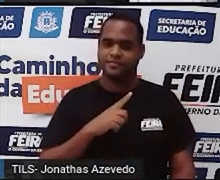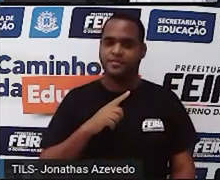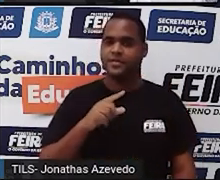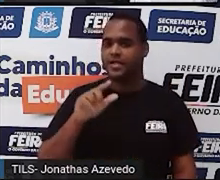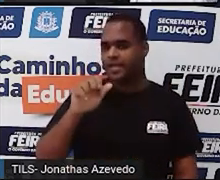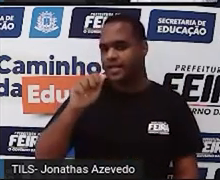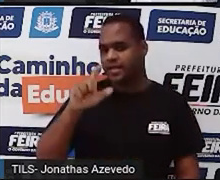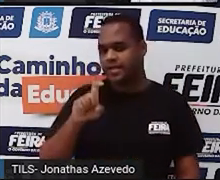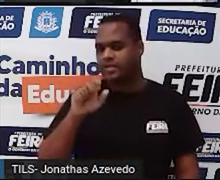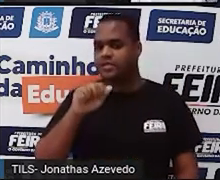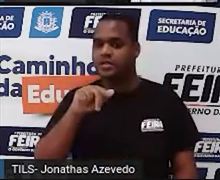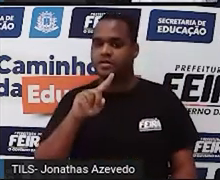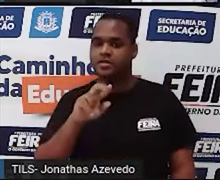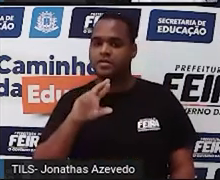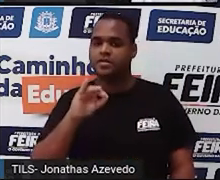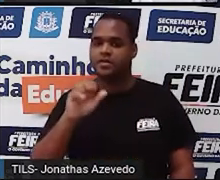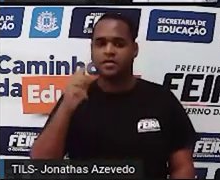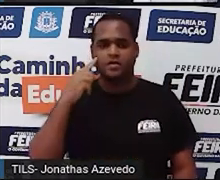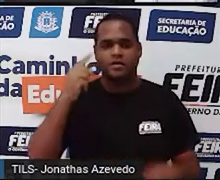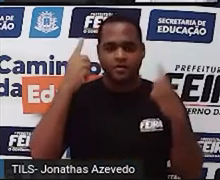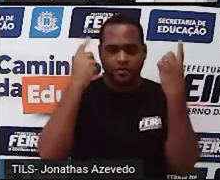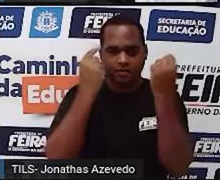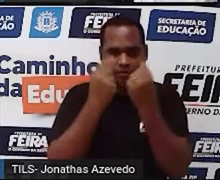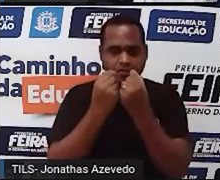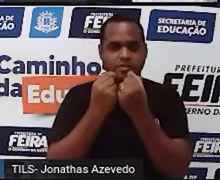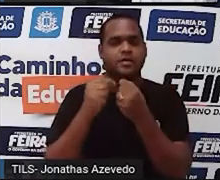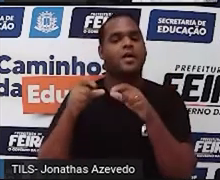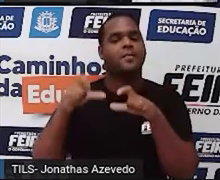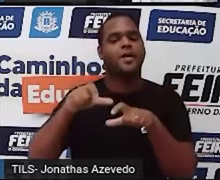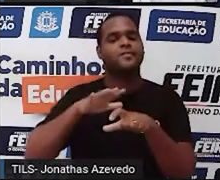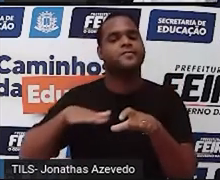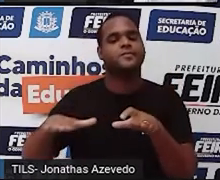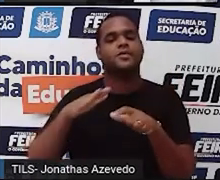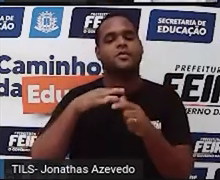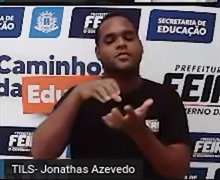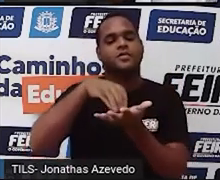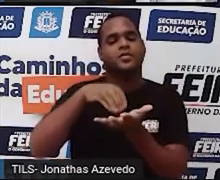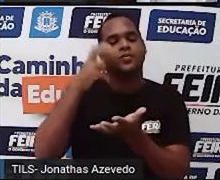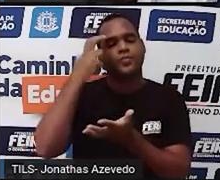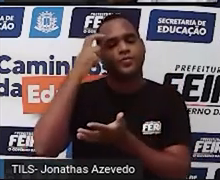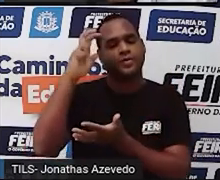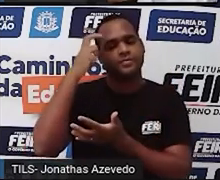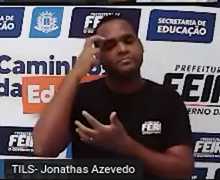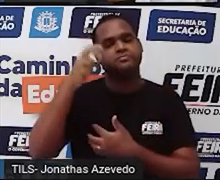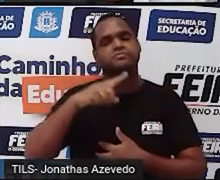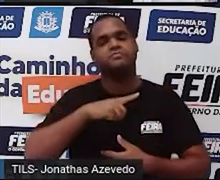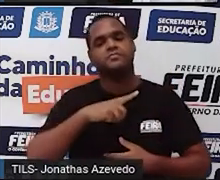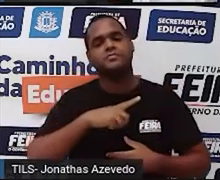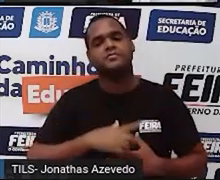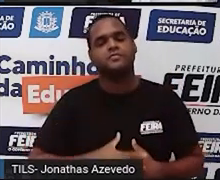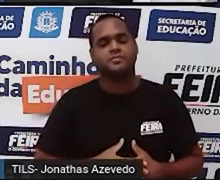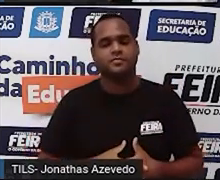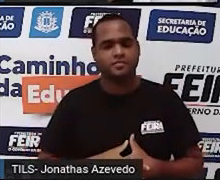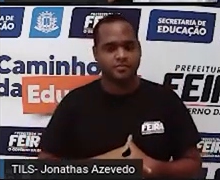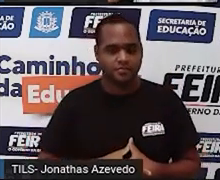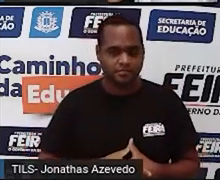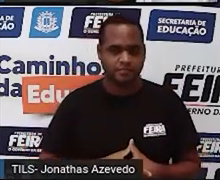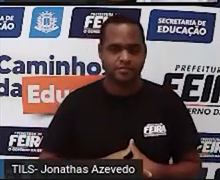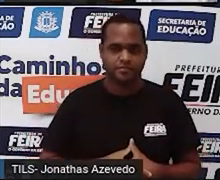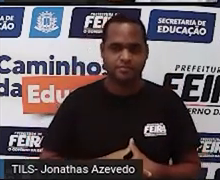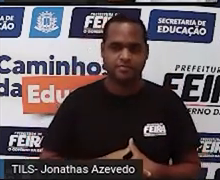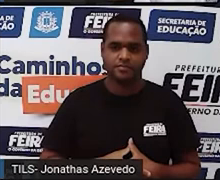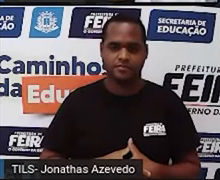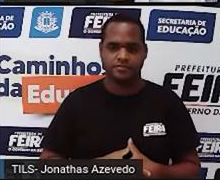Uma época, né, de que Alexandria era um grande centro cultural, né? Então, por isso também